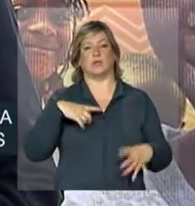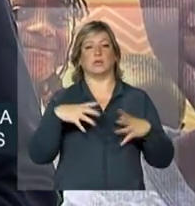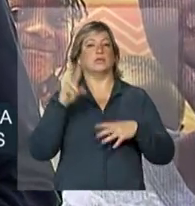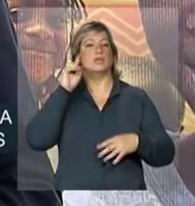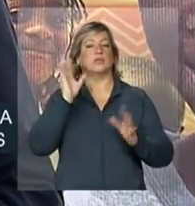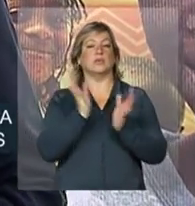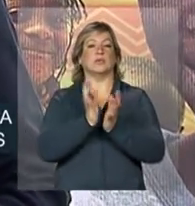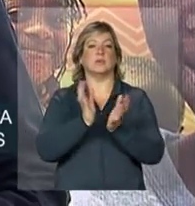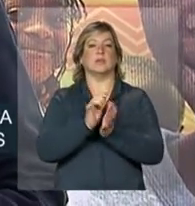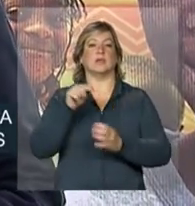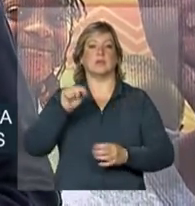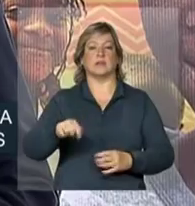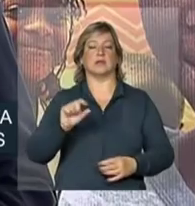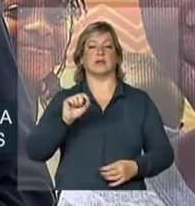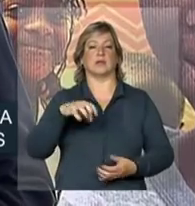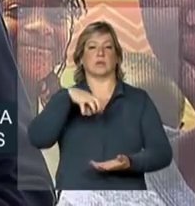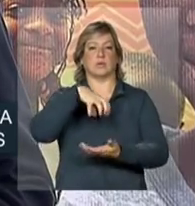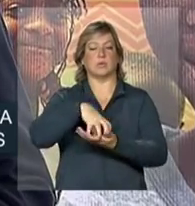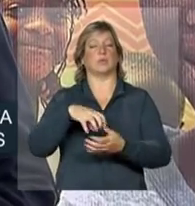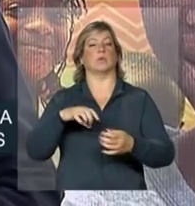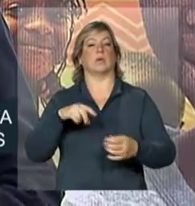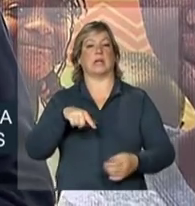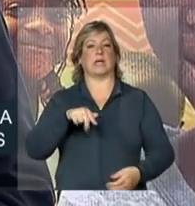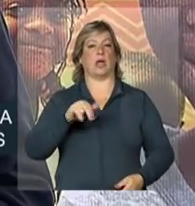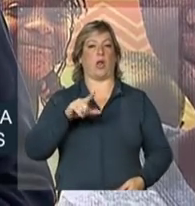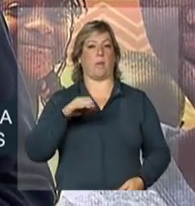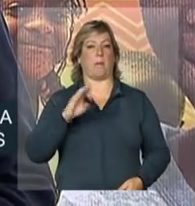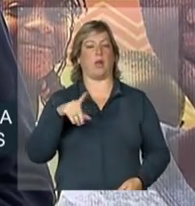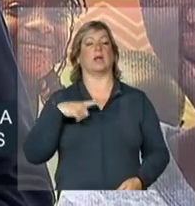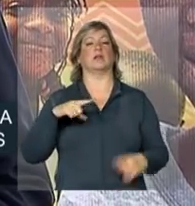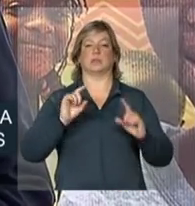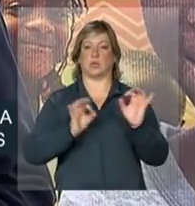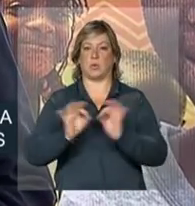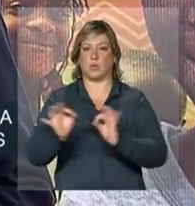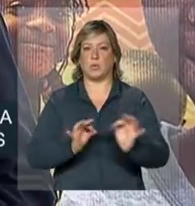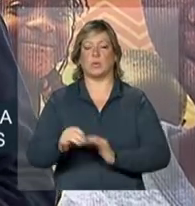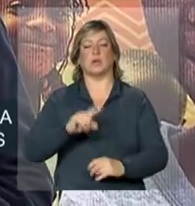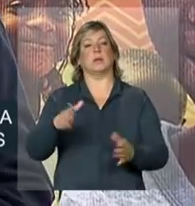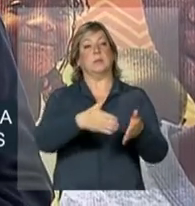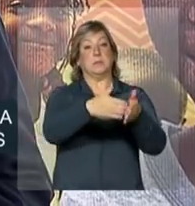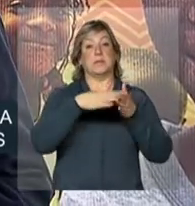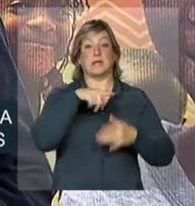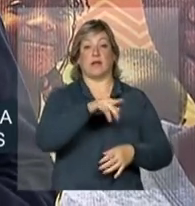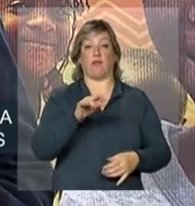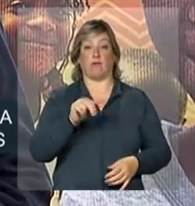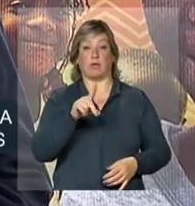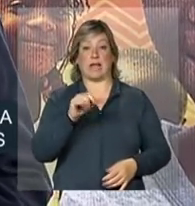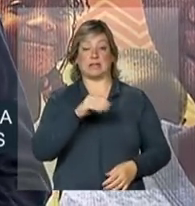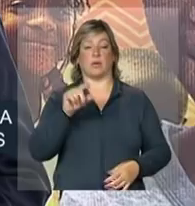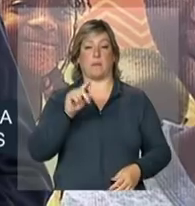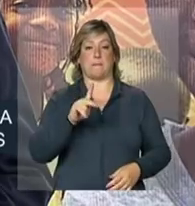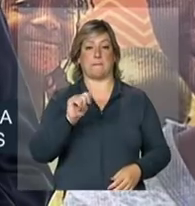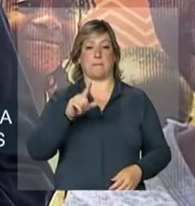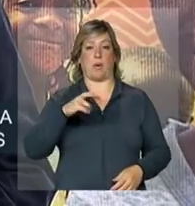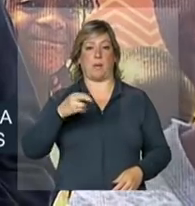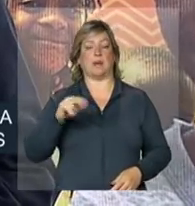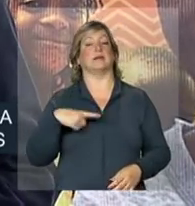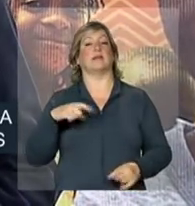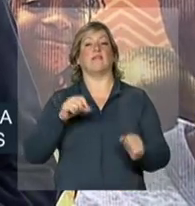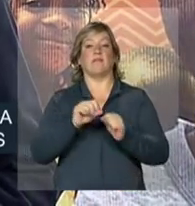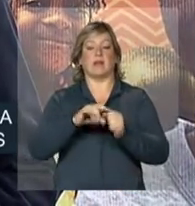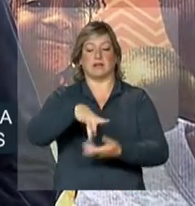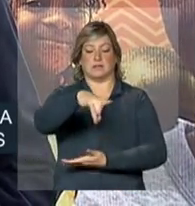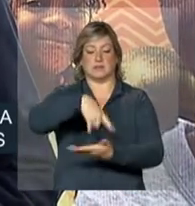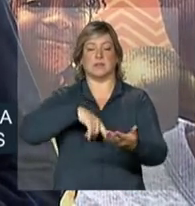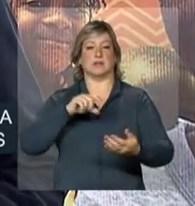comunidade quilombola. As comunidades se organizam, solicitam que a Fundação Palmares imita a certidão